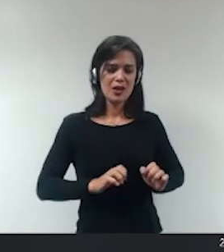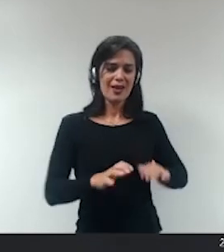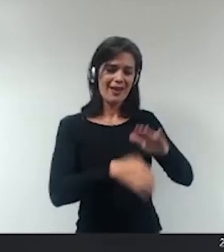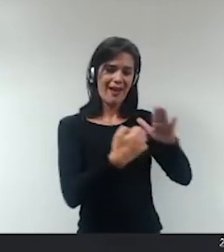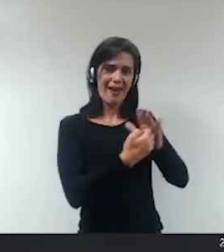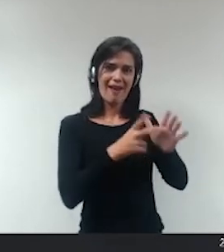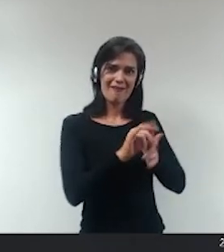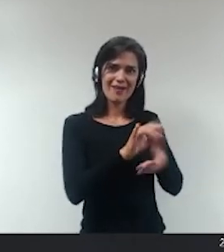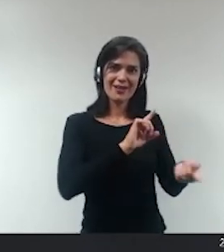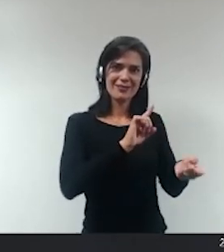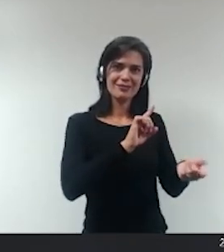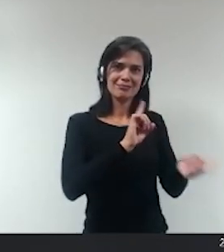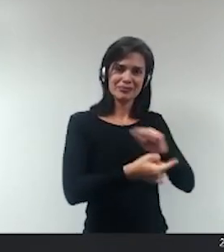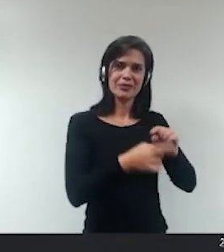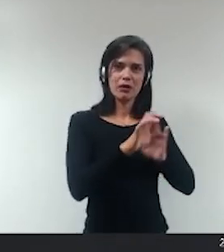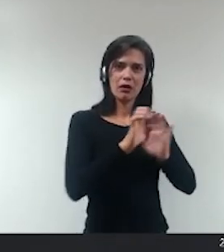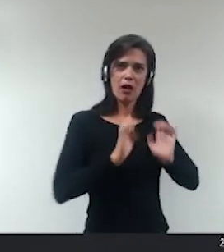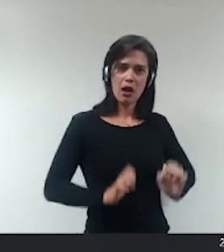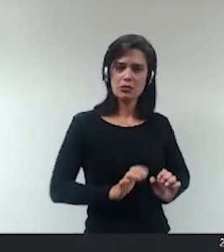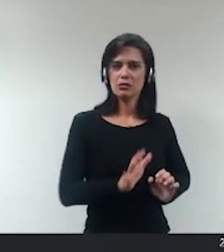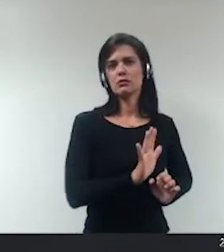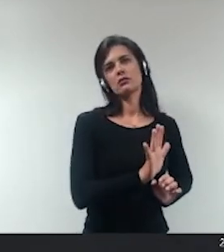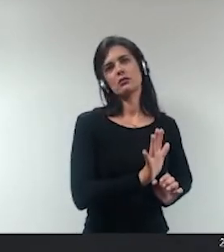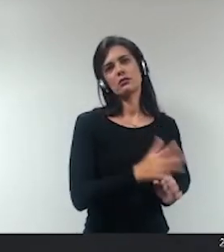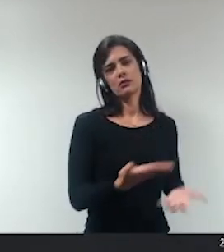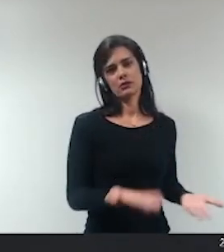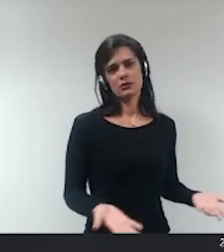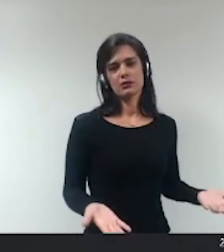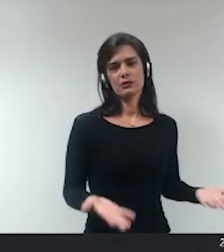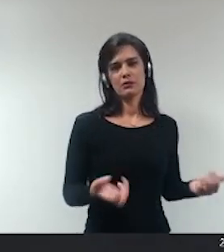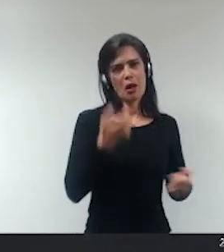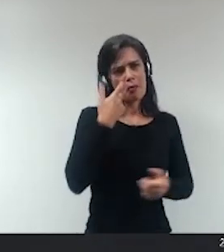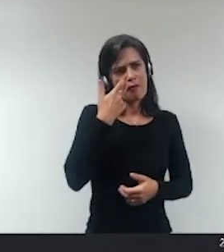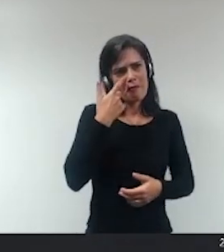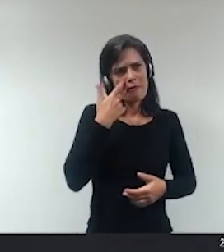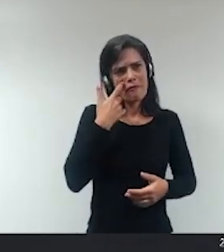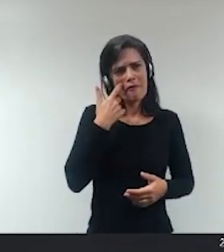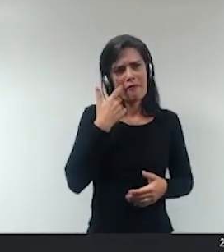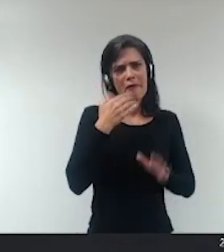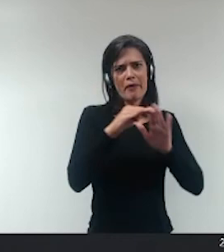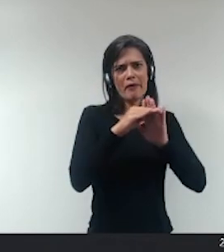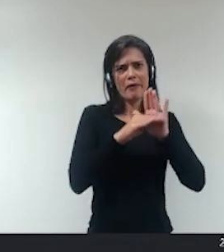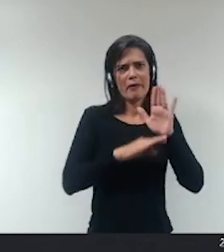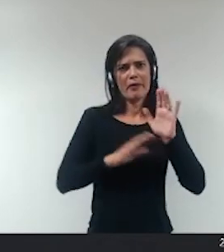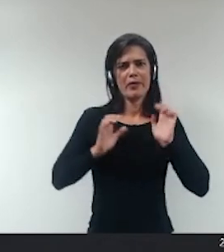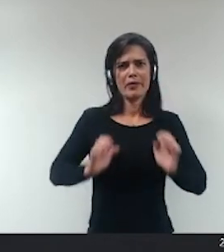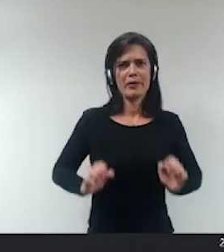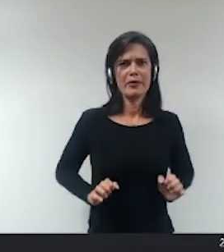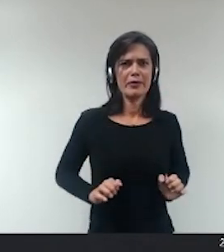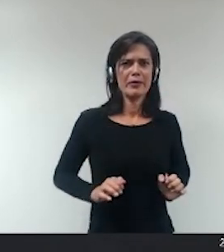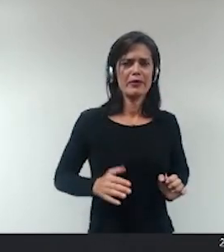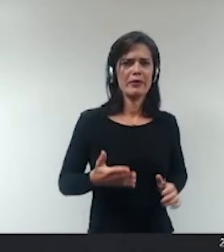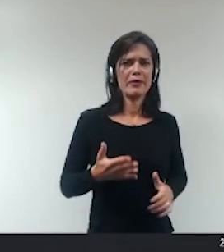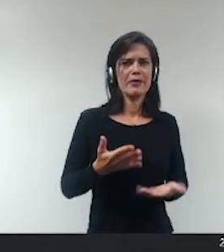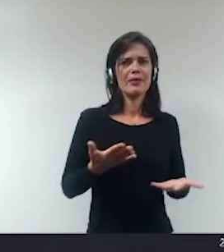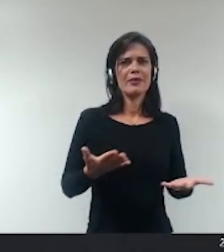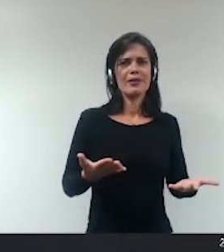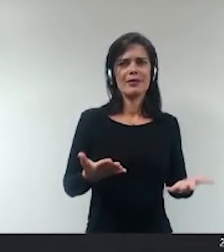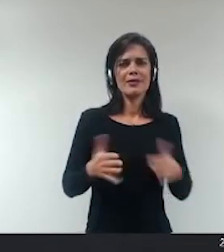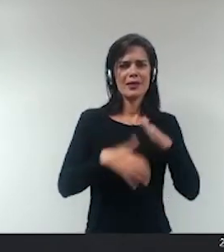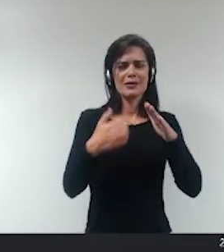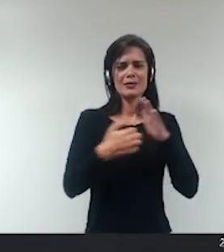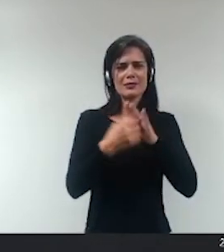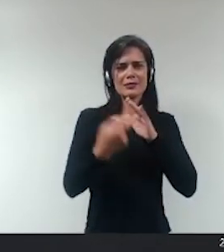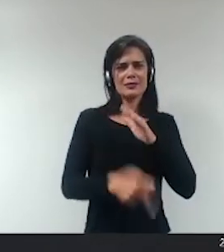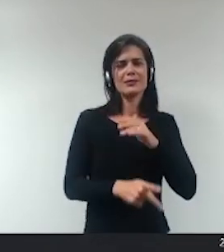empresa se tornará ética vamos ver os códigos de ética exemplares das empreiteiras brasileiras das maiores empreiteiras